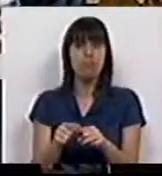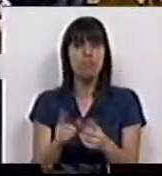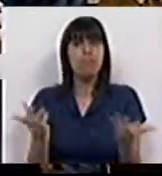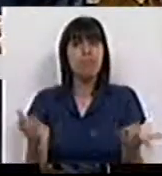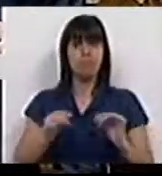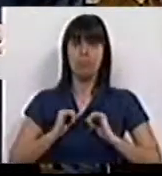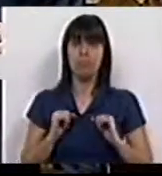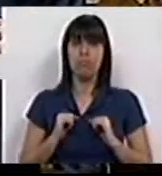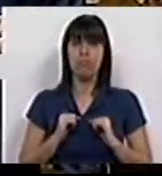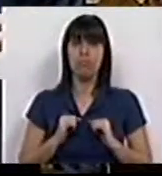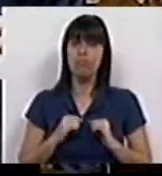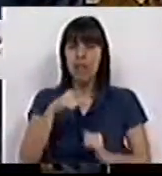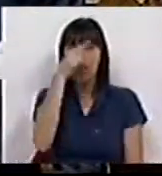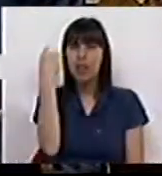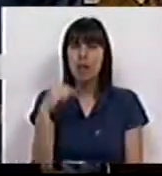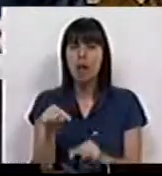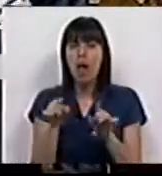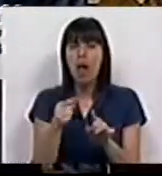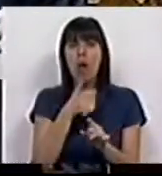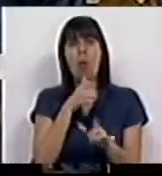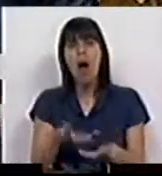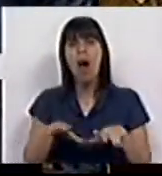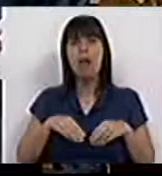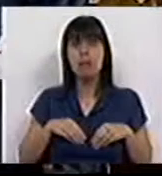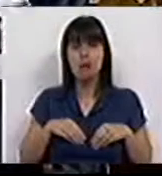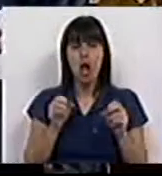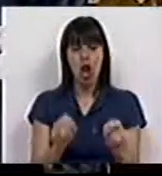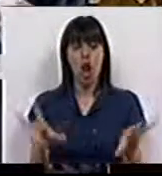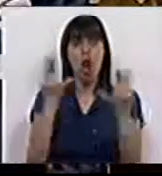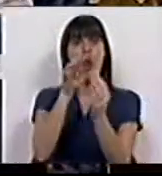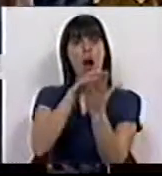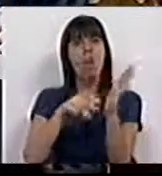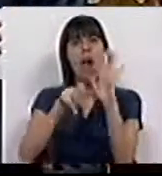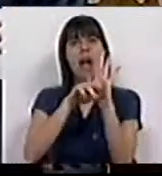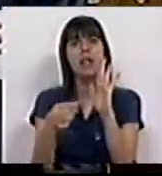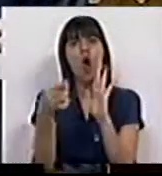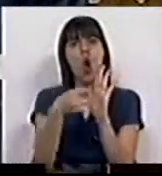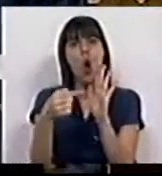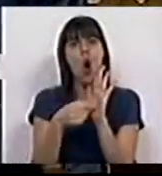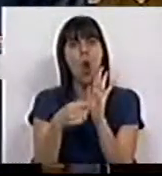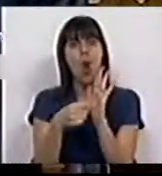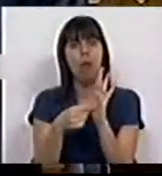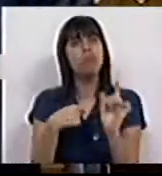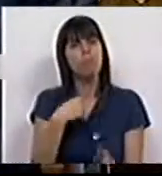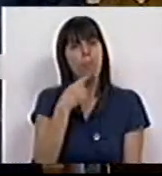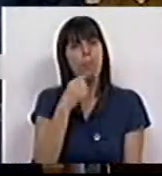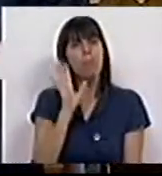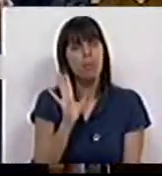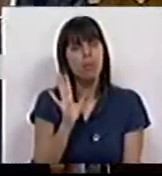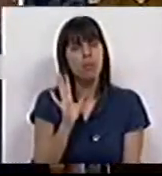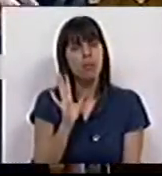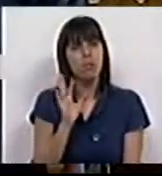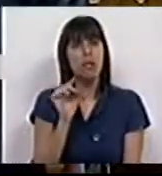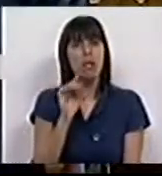a nossa dificuldade está em aceitar a nova versão do artigo 9. Nós percebemos que